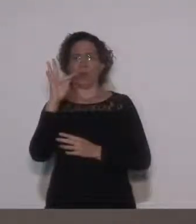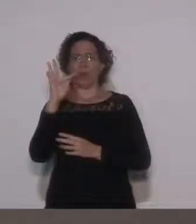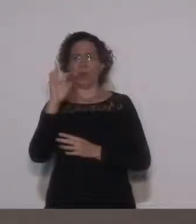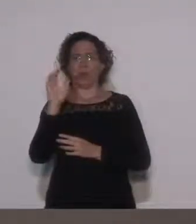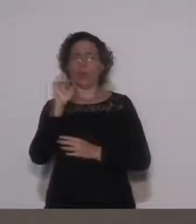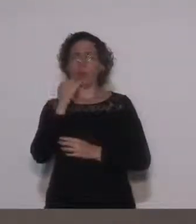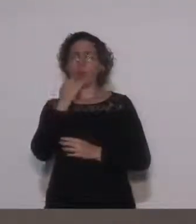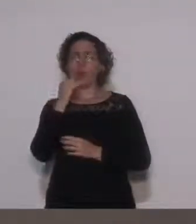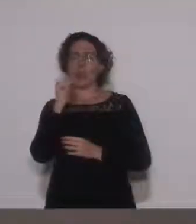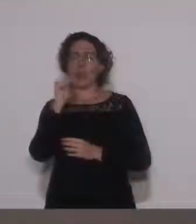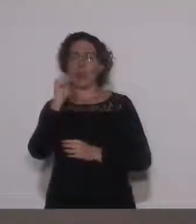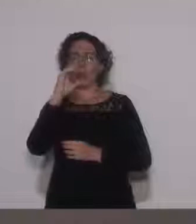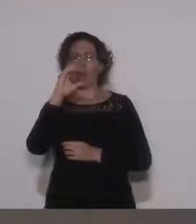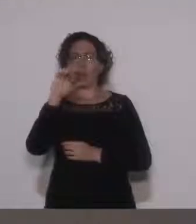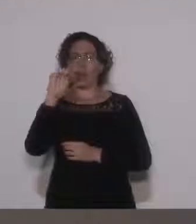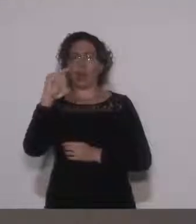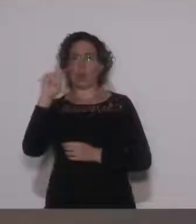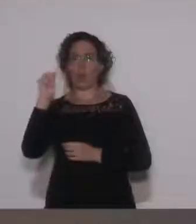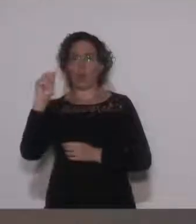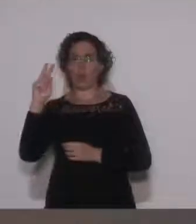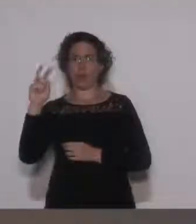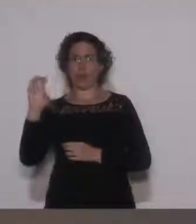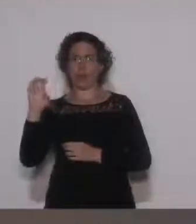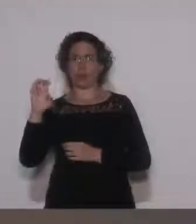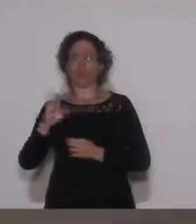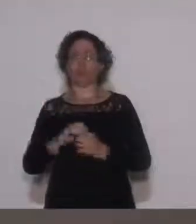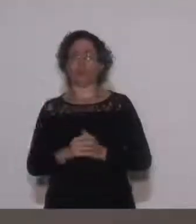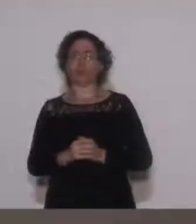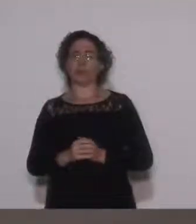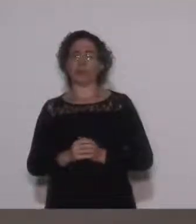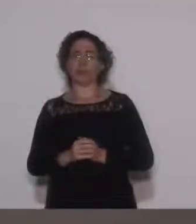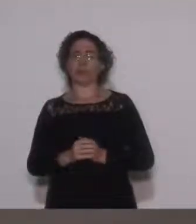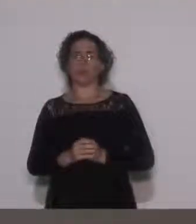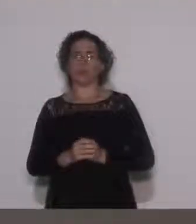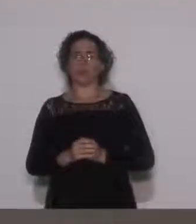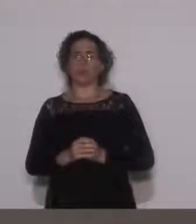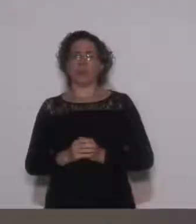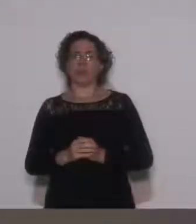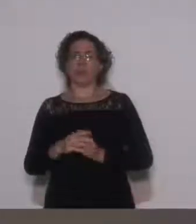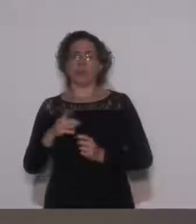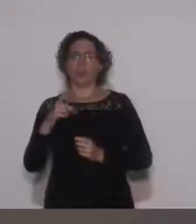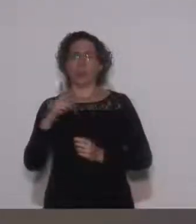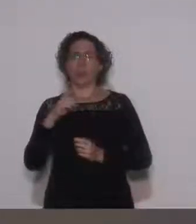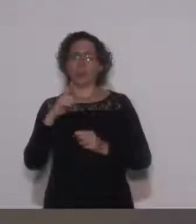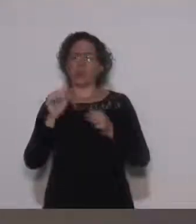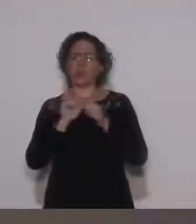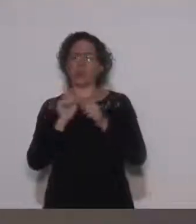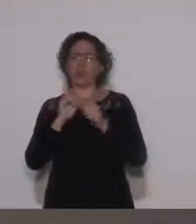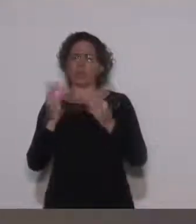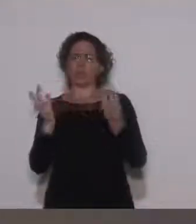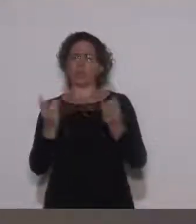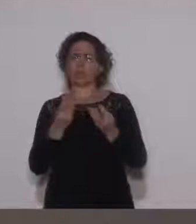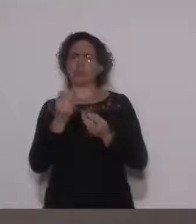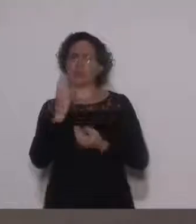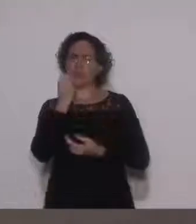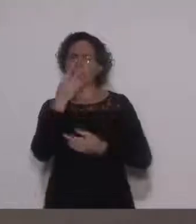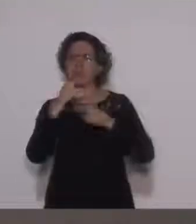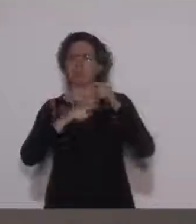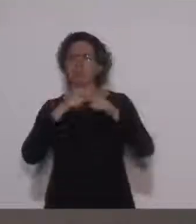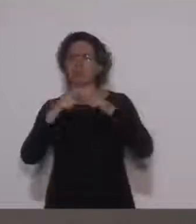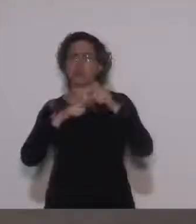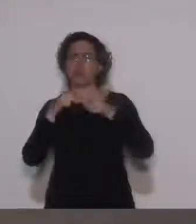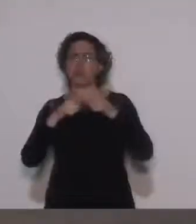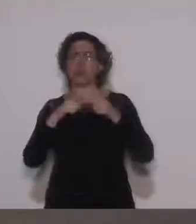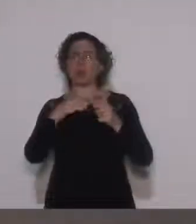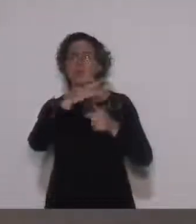a COPAV, perdão, que é o responsável da COPAV, tem feito um excelente trabalho ali com